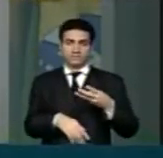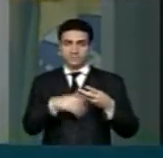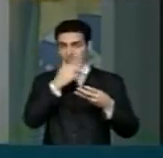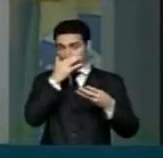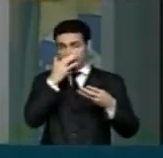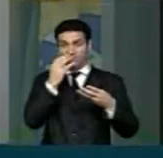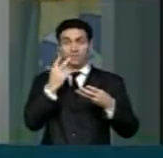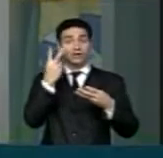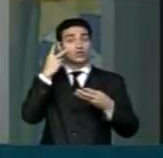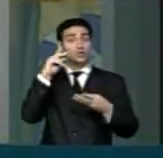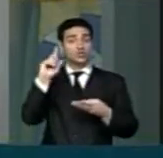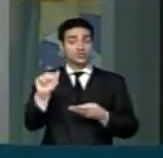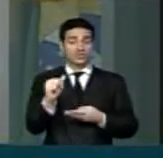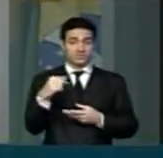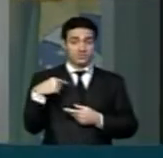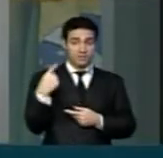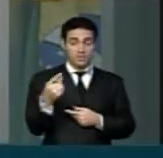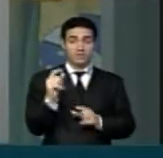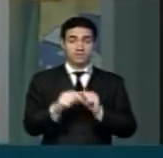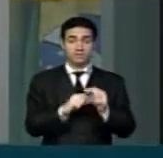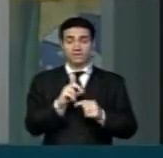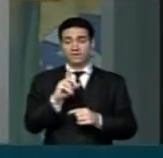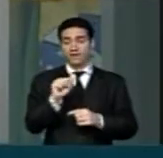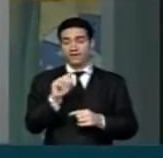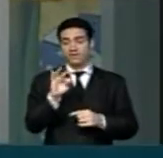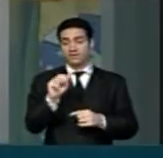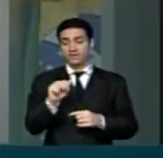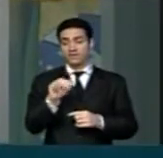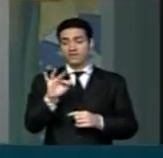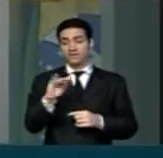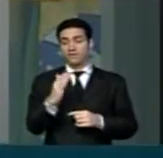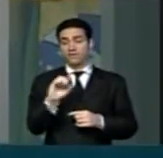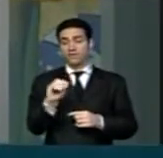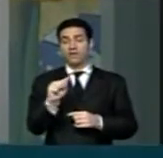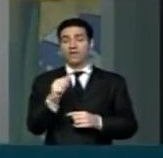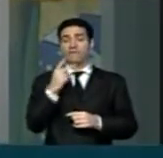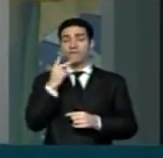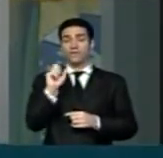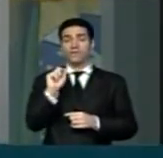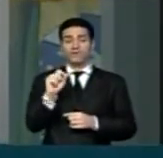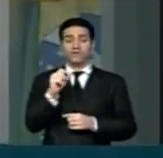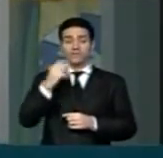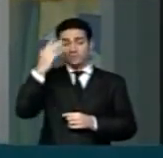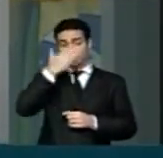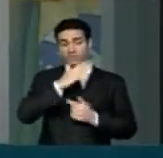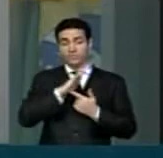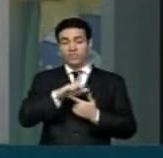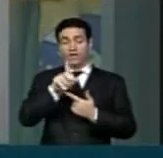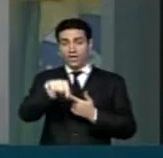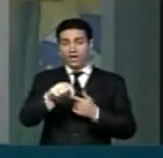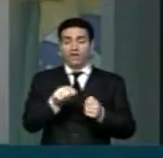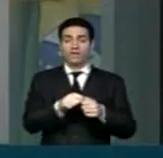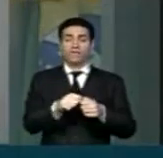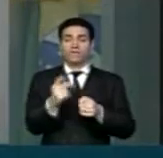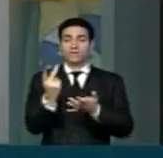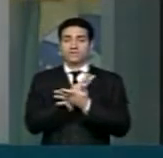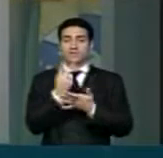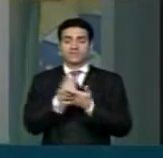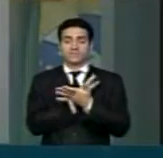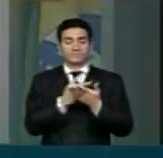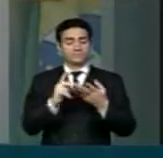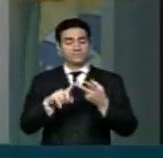depois, dois dias depois, o Datafolha desmentiu o Ibope e demonstrou que aquilo era uma manipulação.